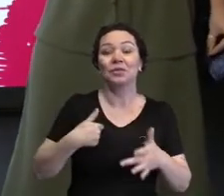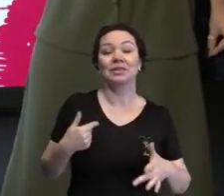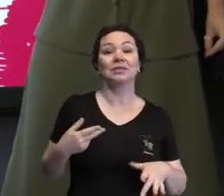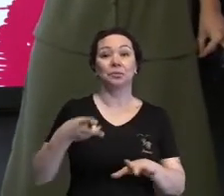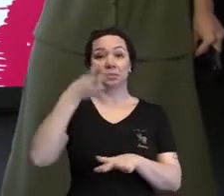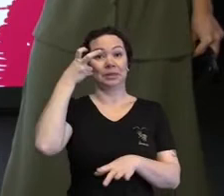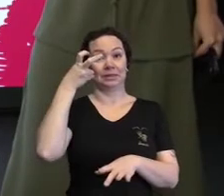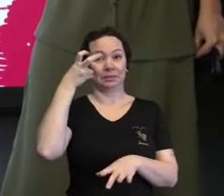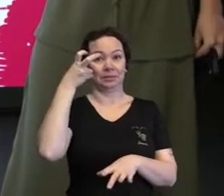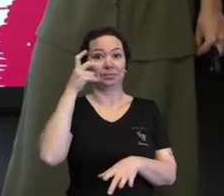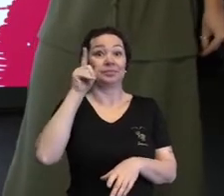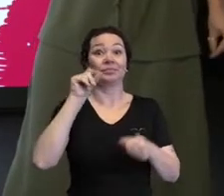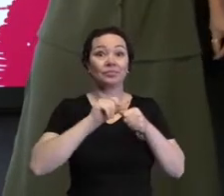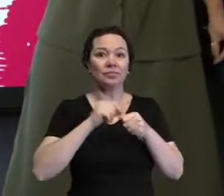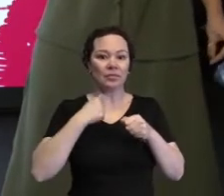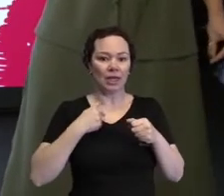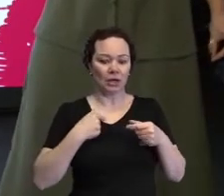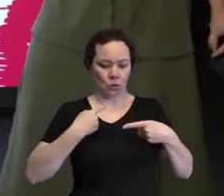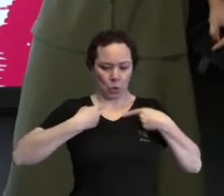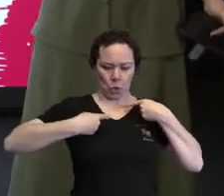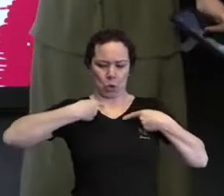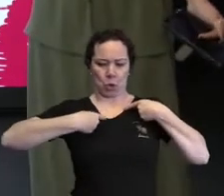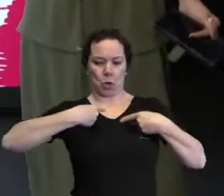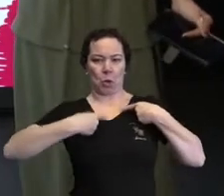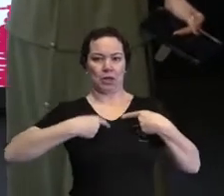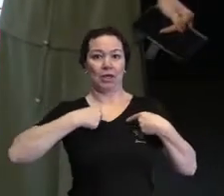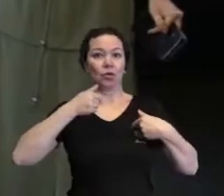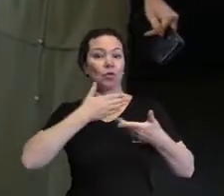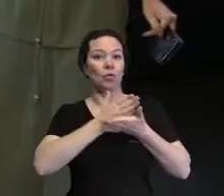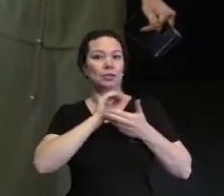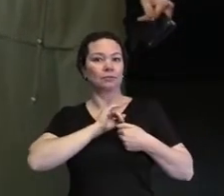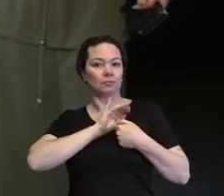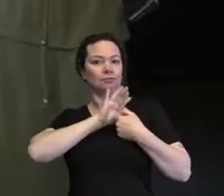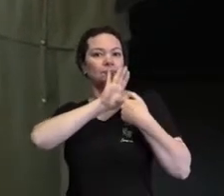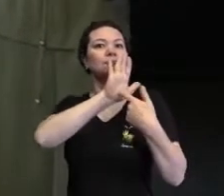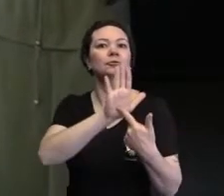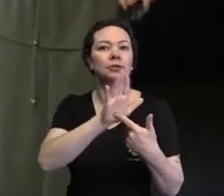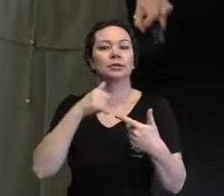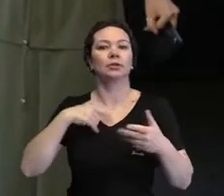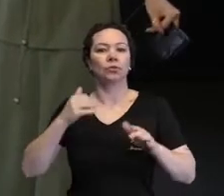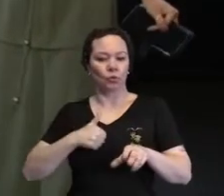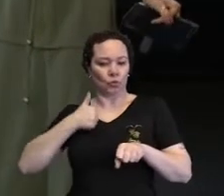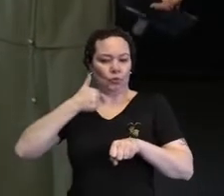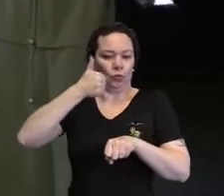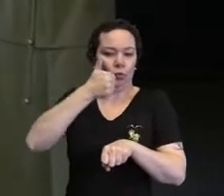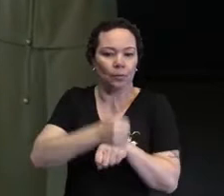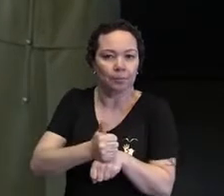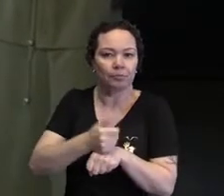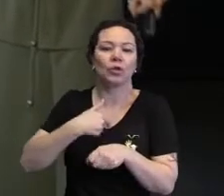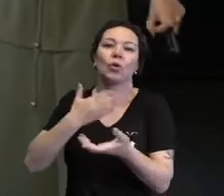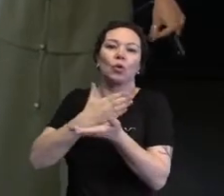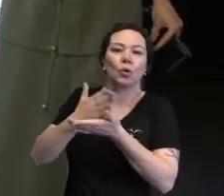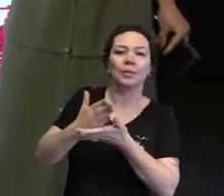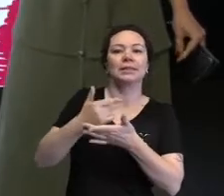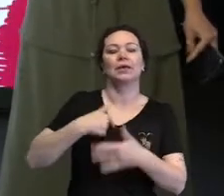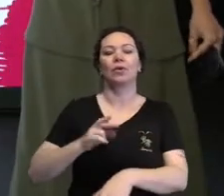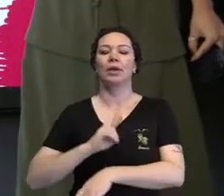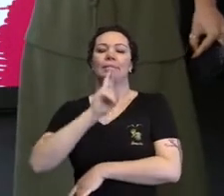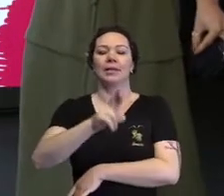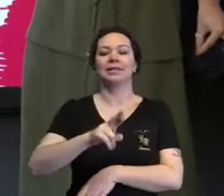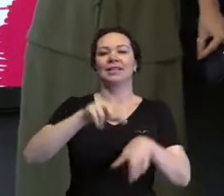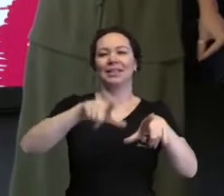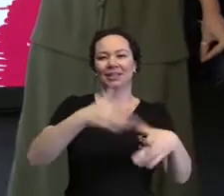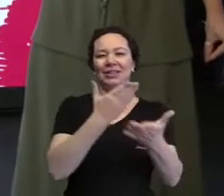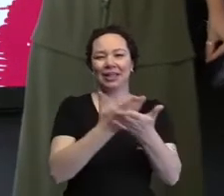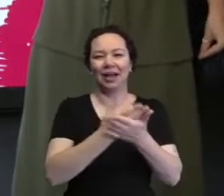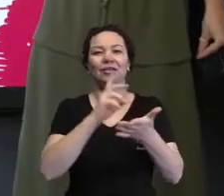não cair nessa minha briga interna foi me destacar. E aí assumi o papel de representante de sala, depois de liderança,